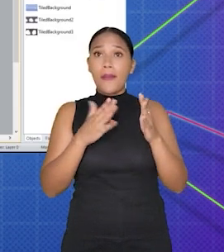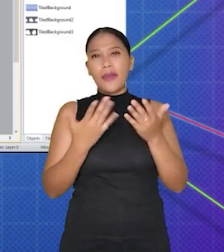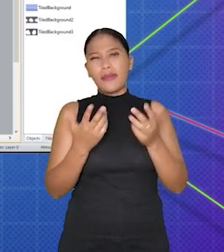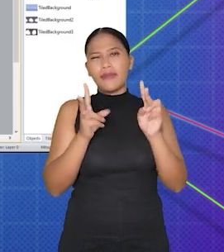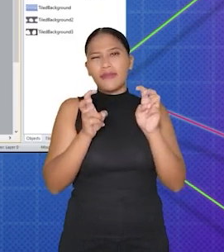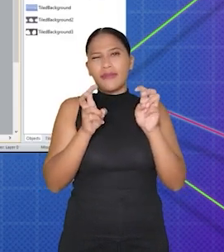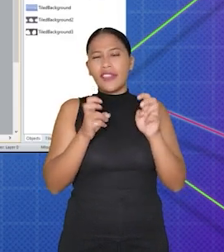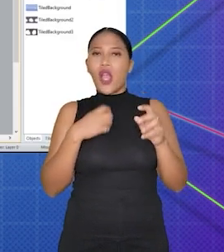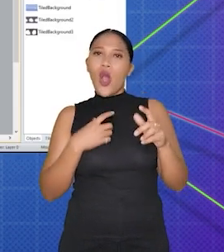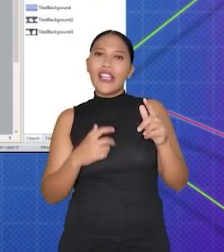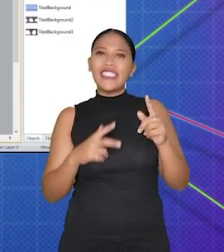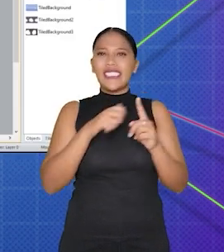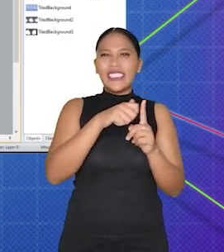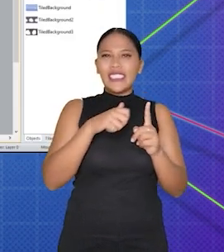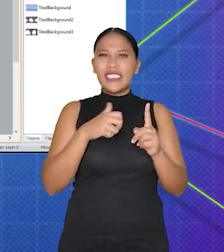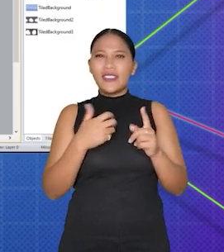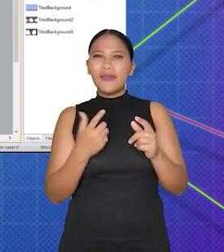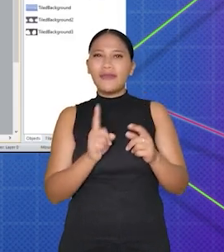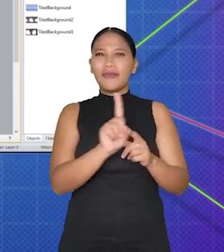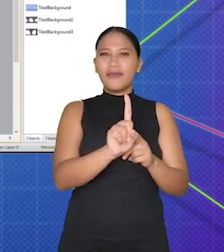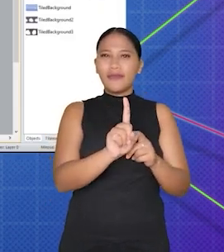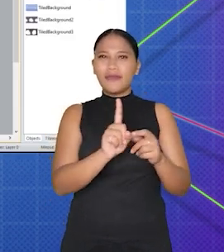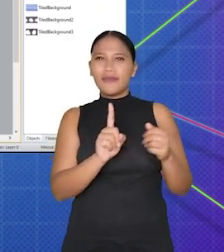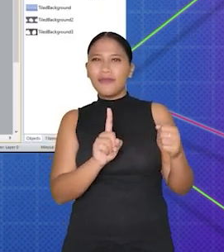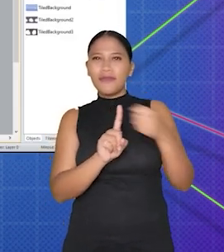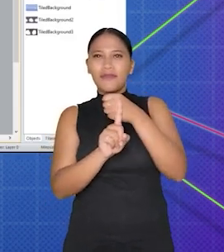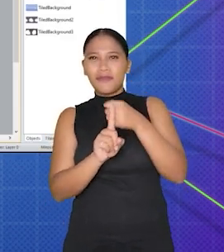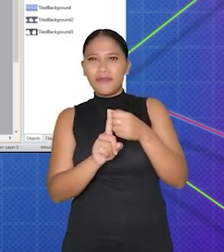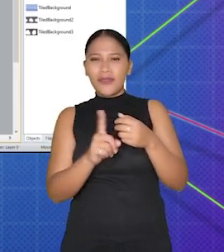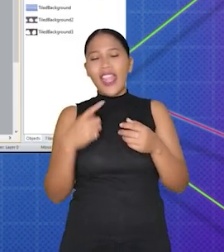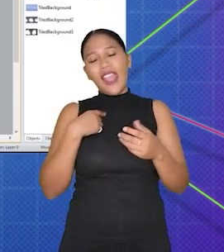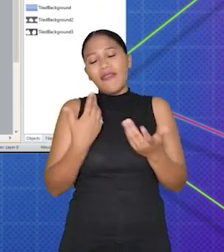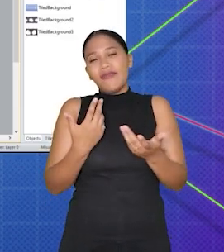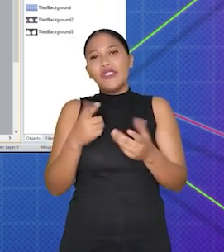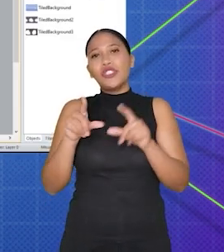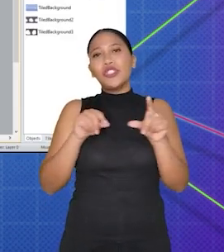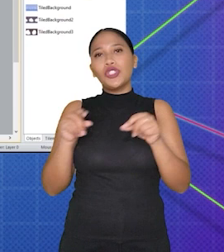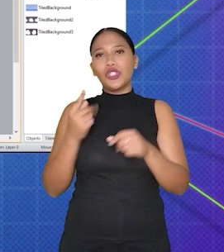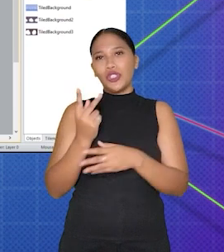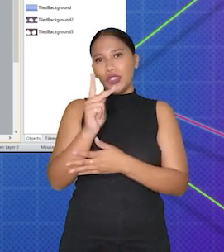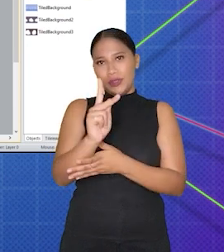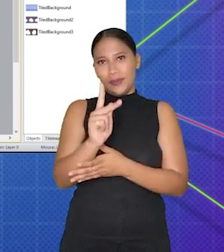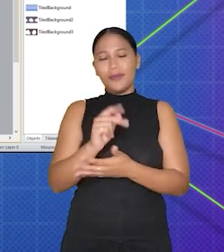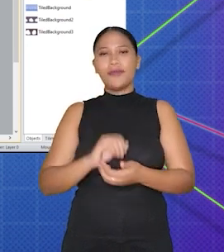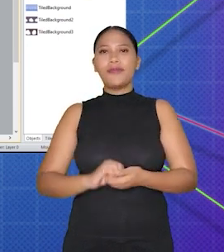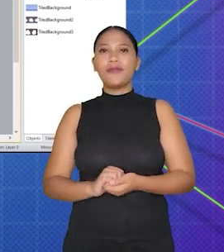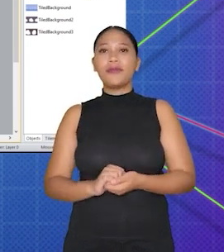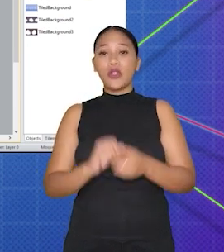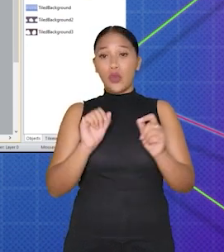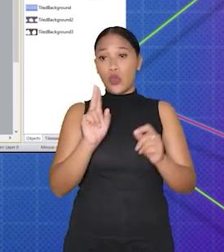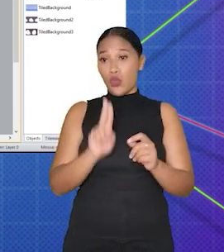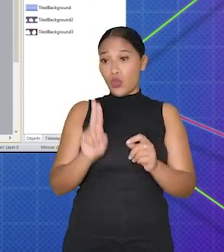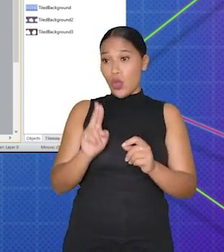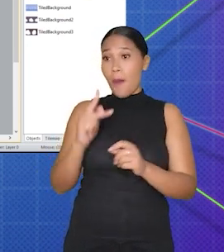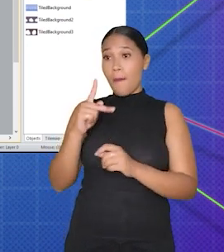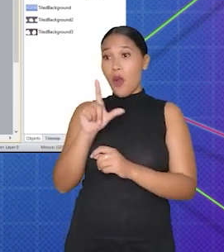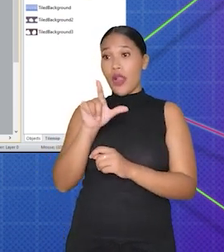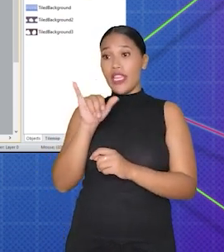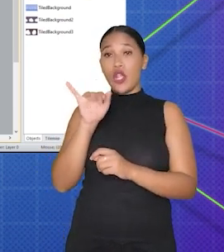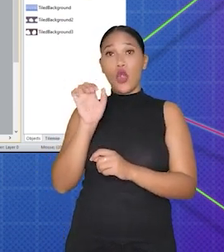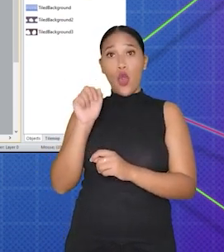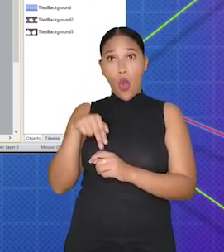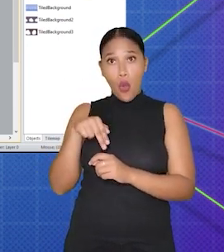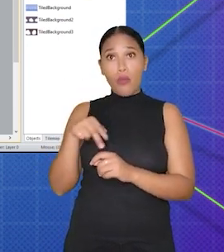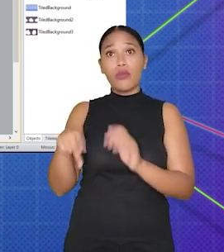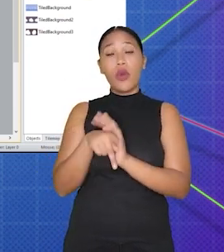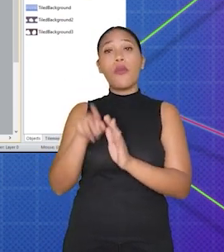de colisão. Clique no botão Edit Collision Polygon, Editar Polígono de Colisão, à direita da tela. Use a ferramenta Polygon,